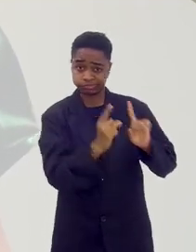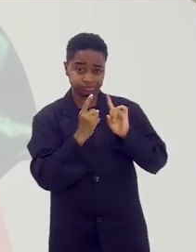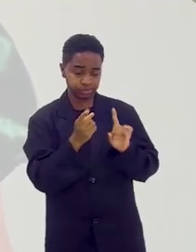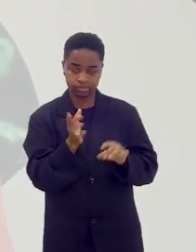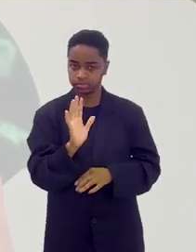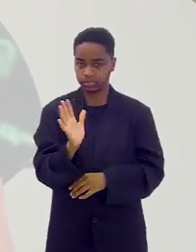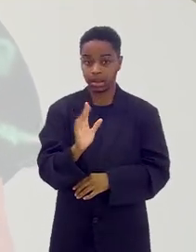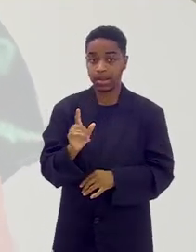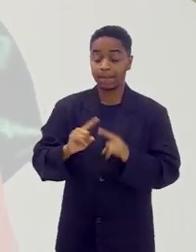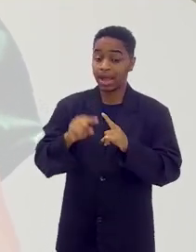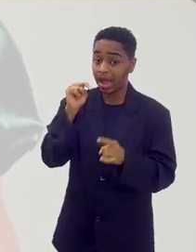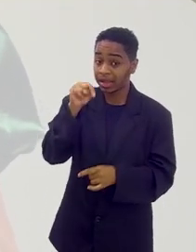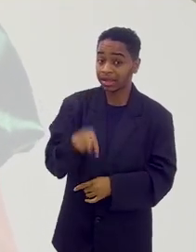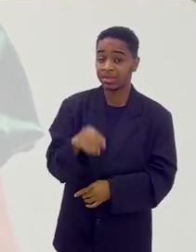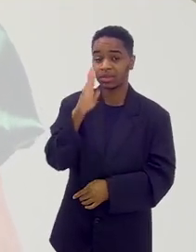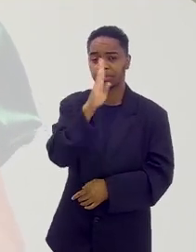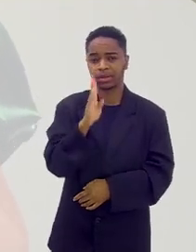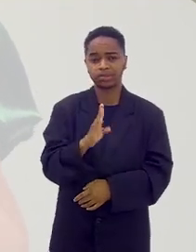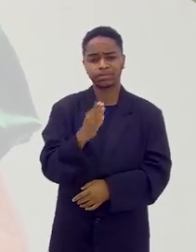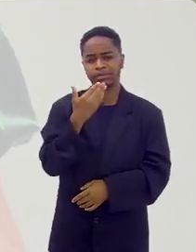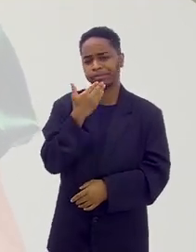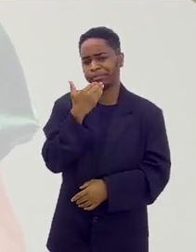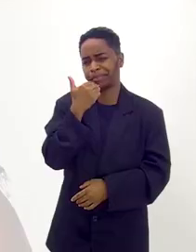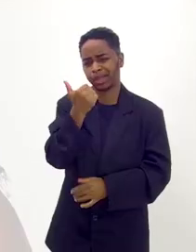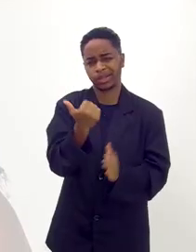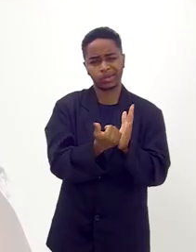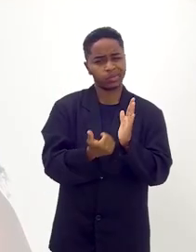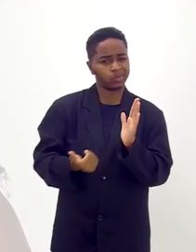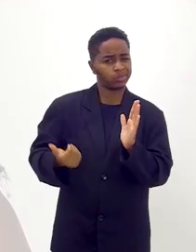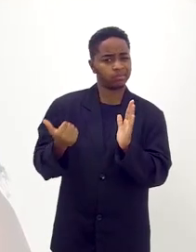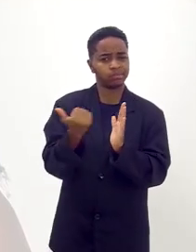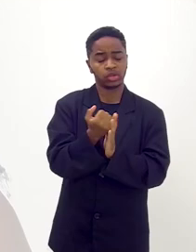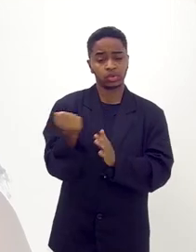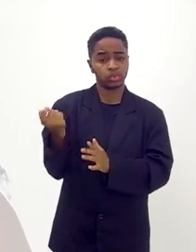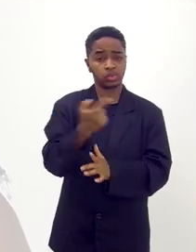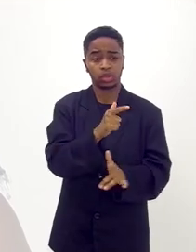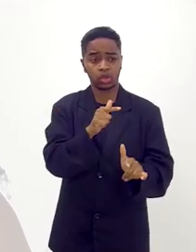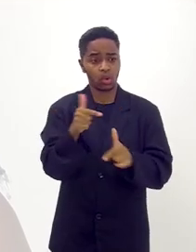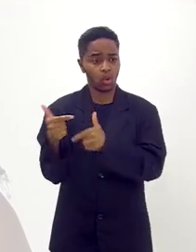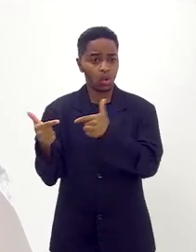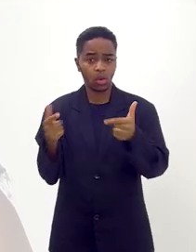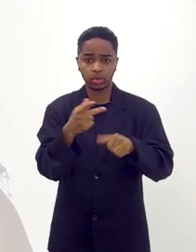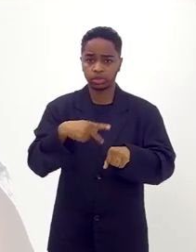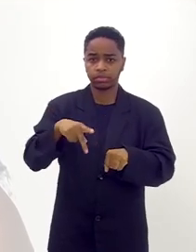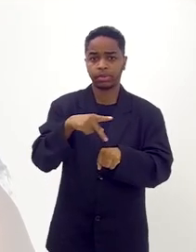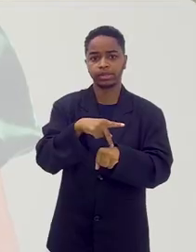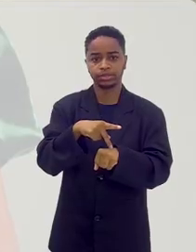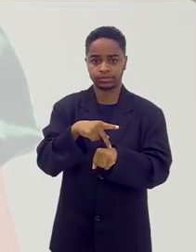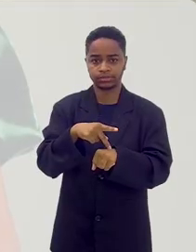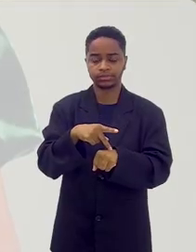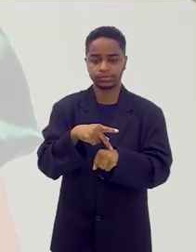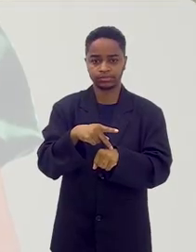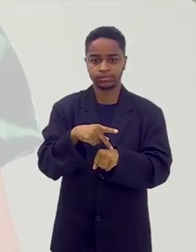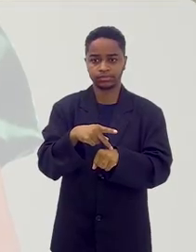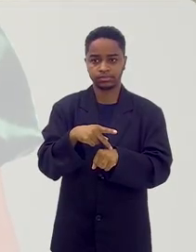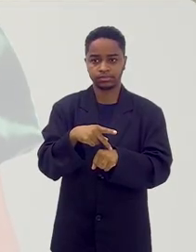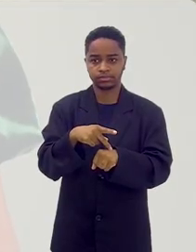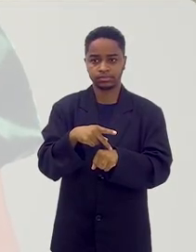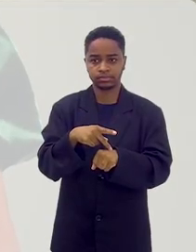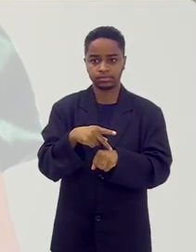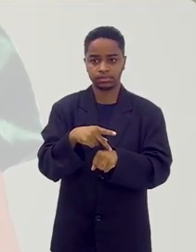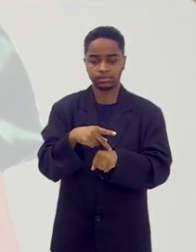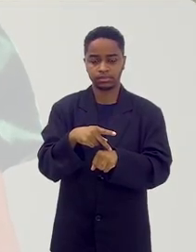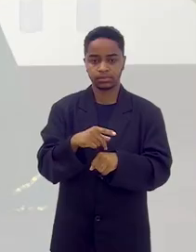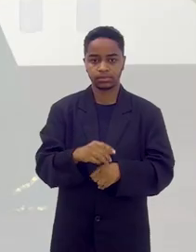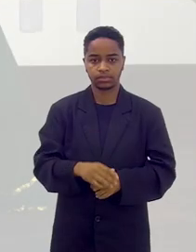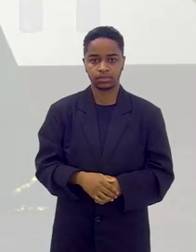aqui no Brasil, mesmo assim, é bem melhor... O é o gajô? ... em qualquer outro país do mundo. Só para o nosso...